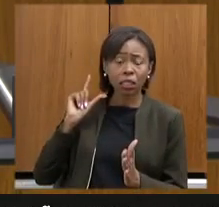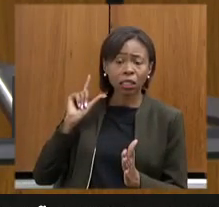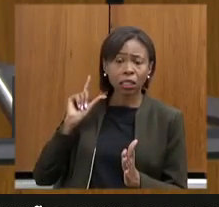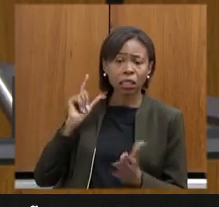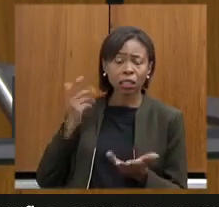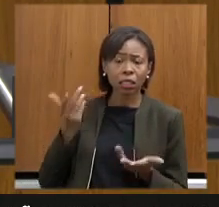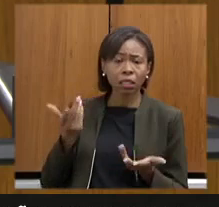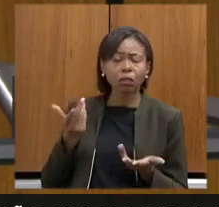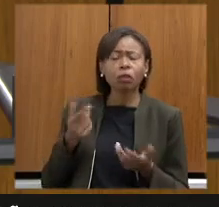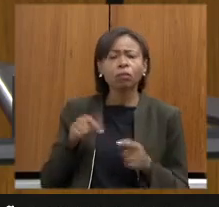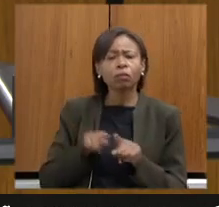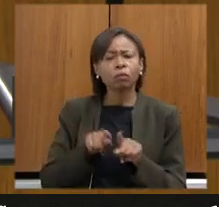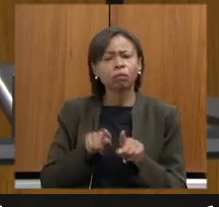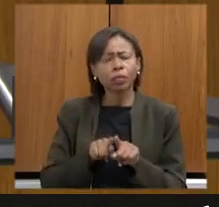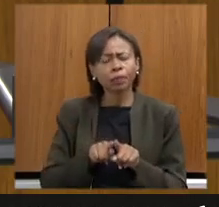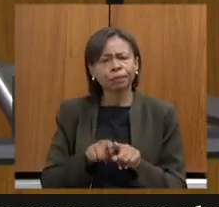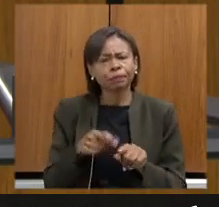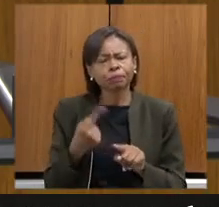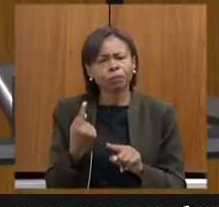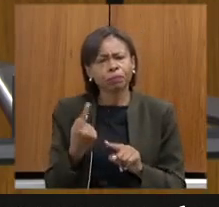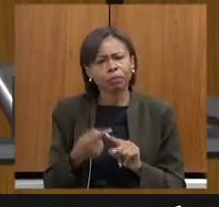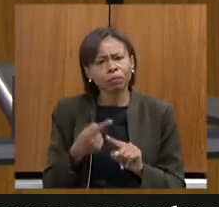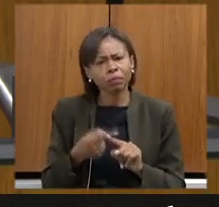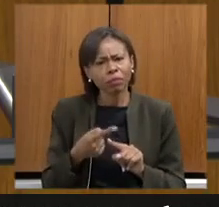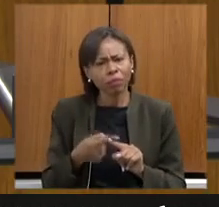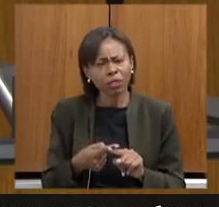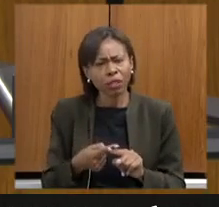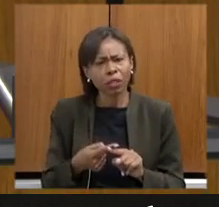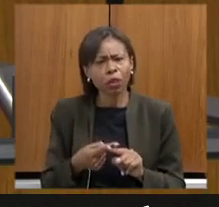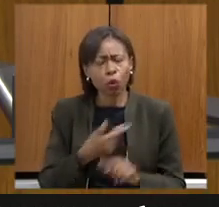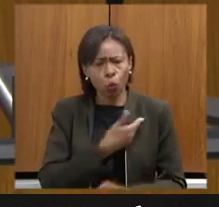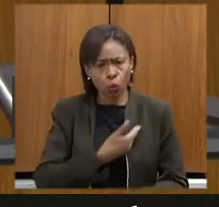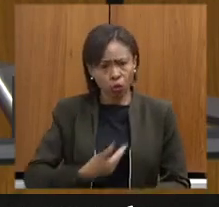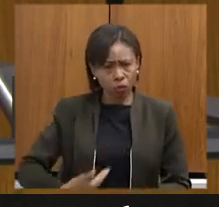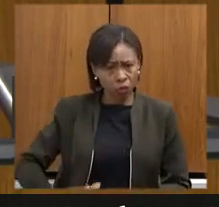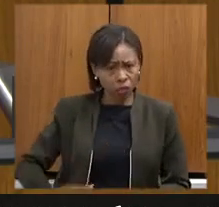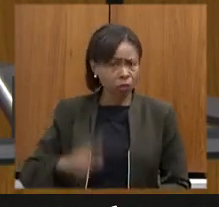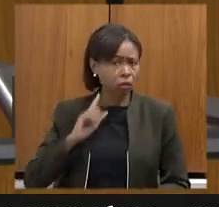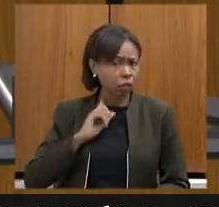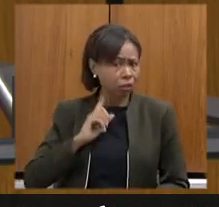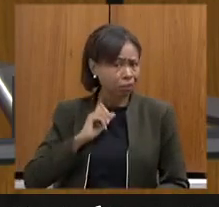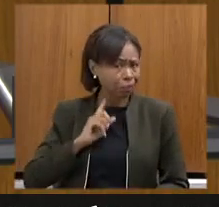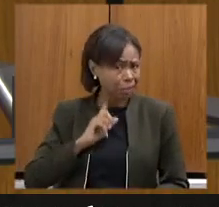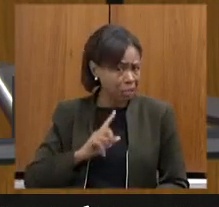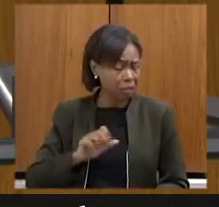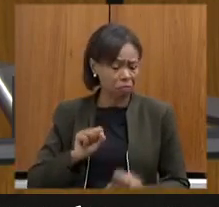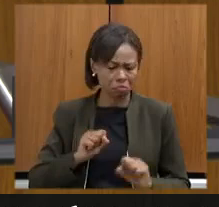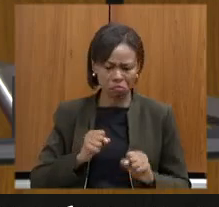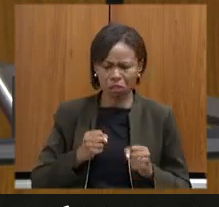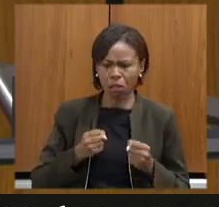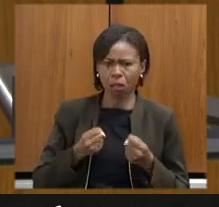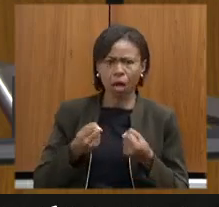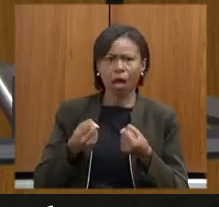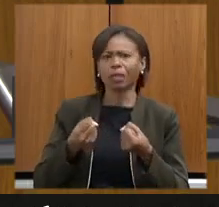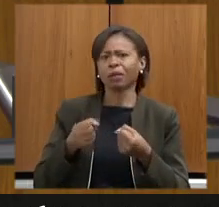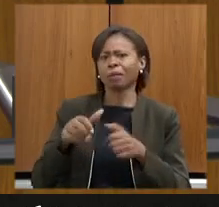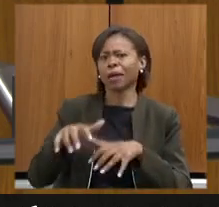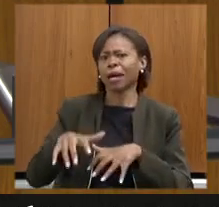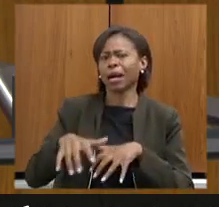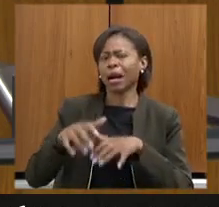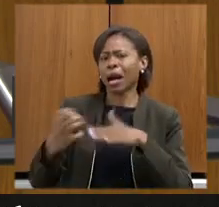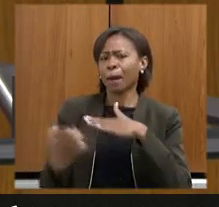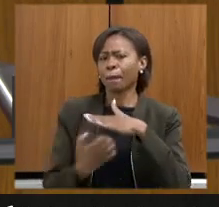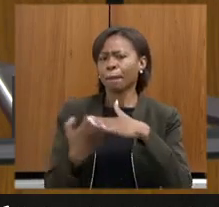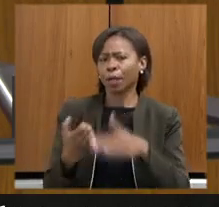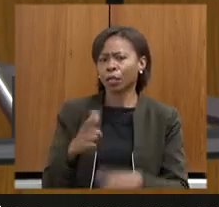de entender melhor por que o governo do Estado tem se esforçado tanto para defender a mineradora Guti na Serra do